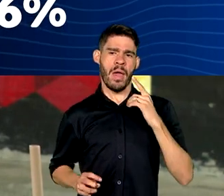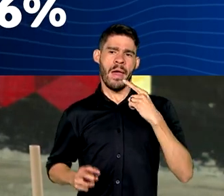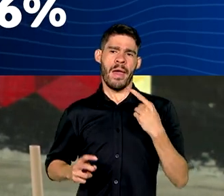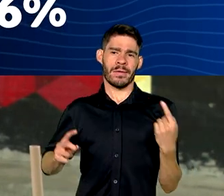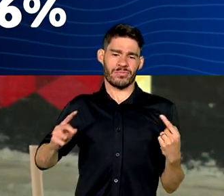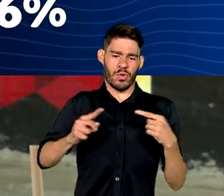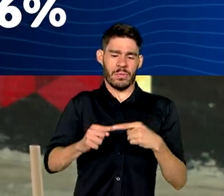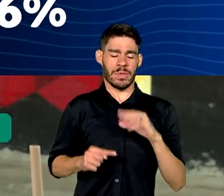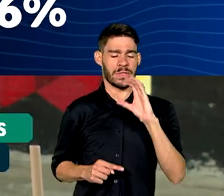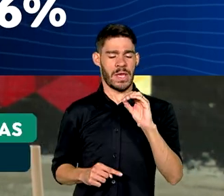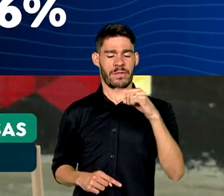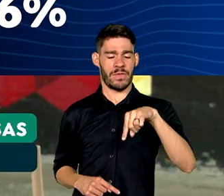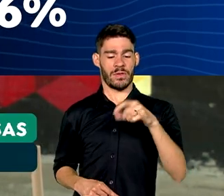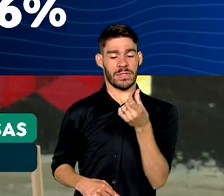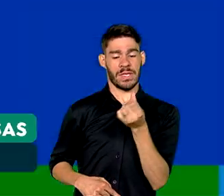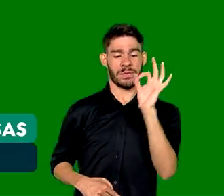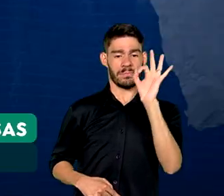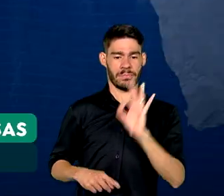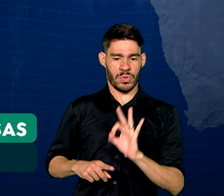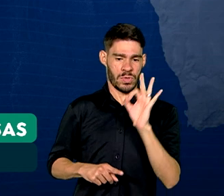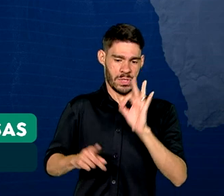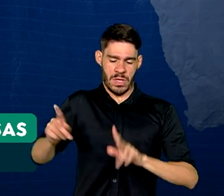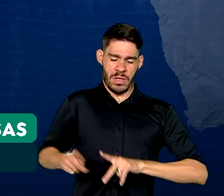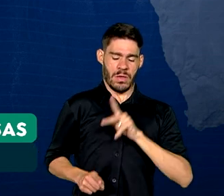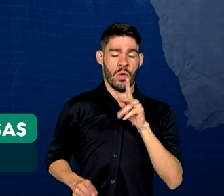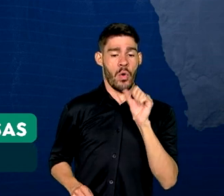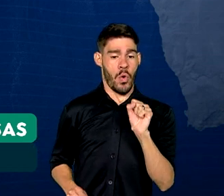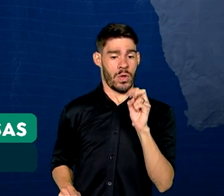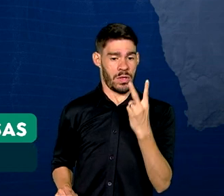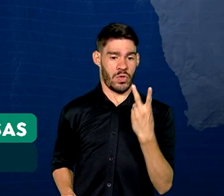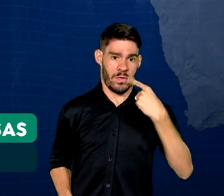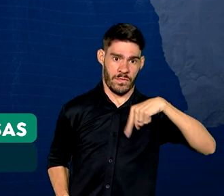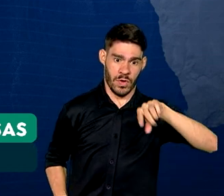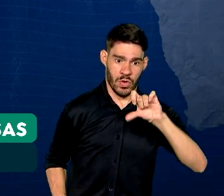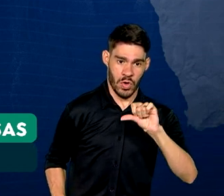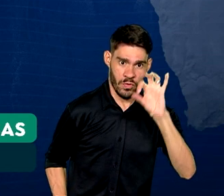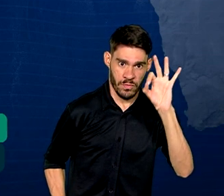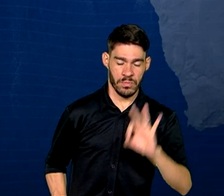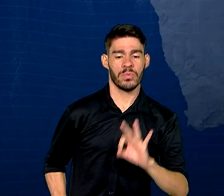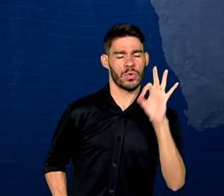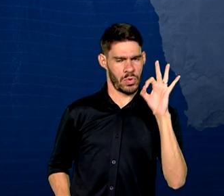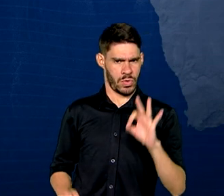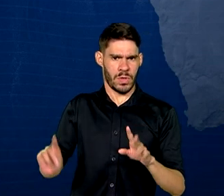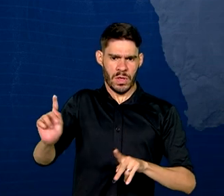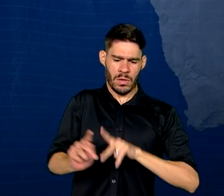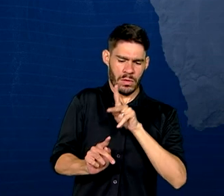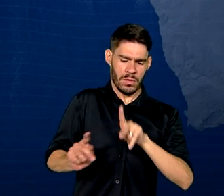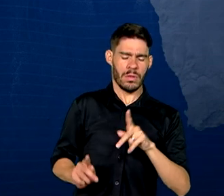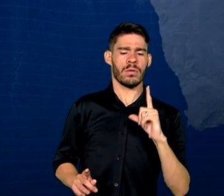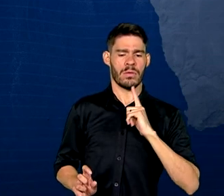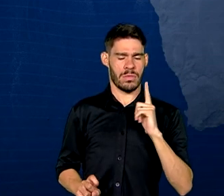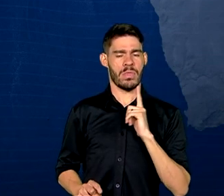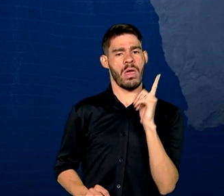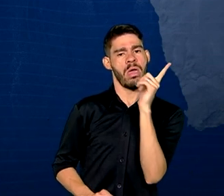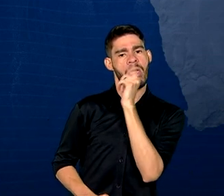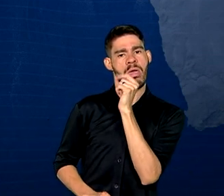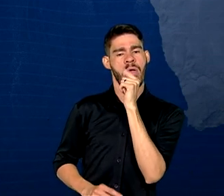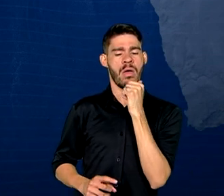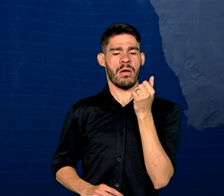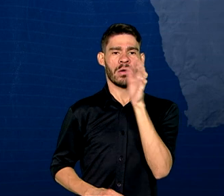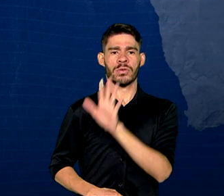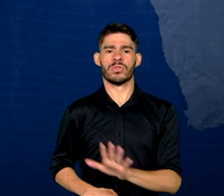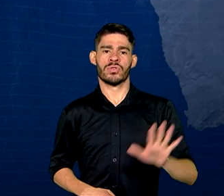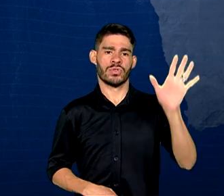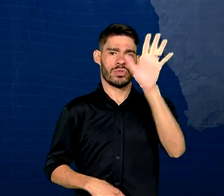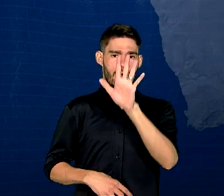,6% da população. 82,9% da população recebe água pela rede geral